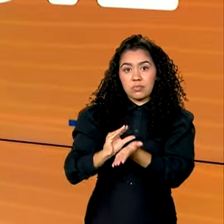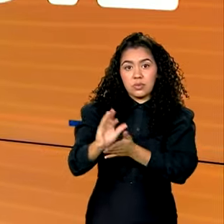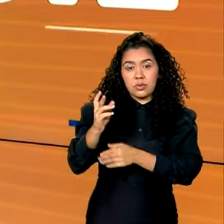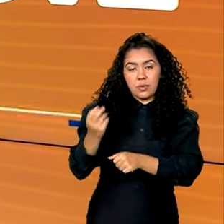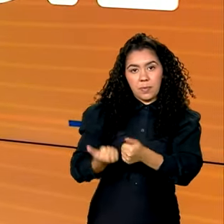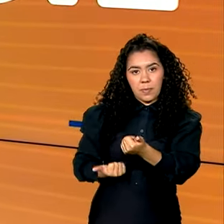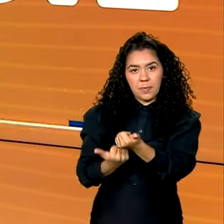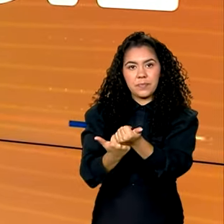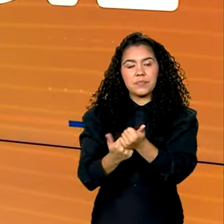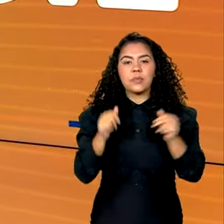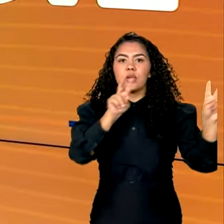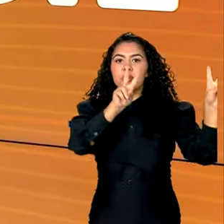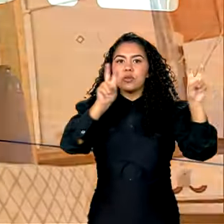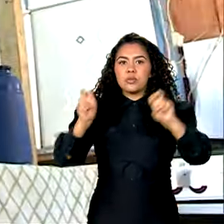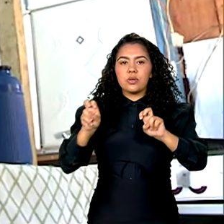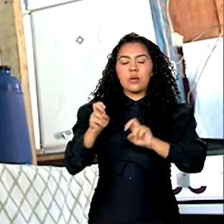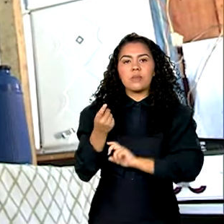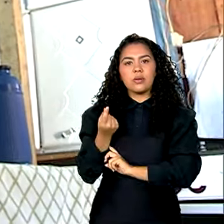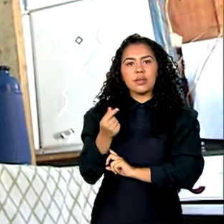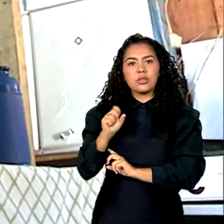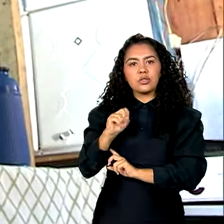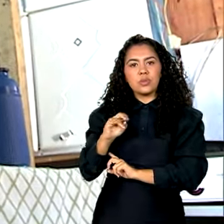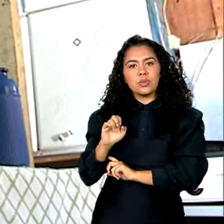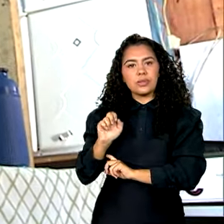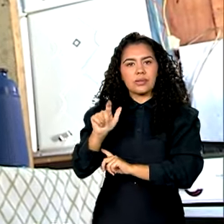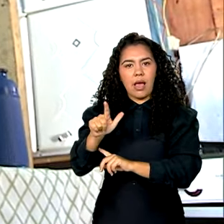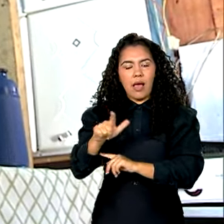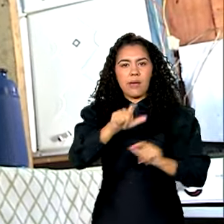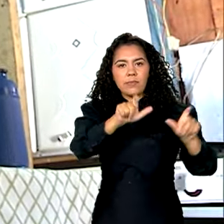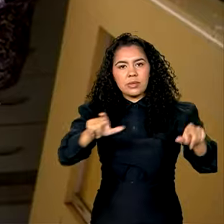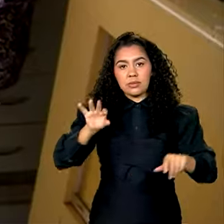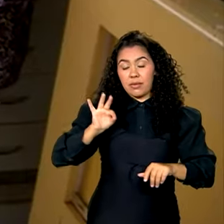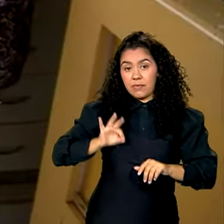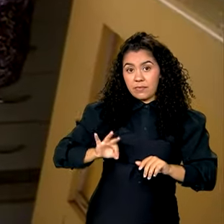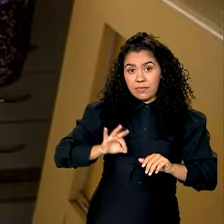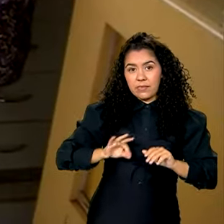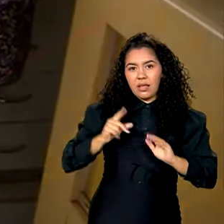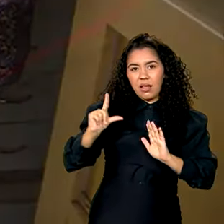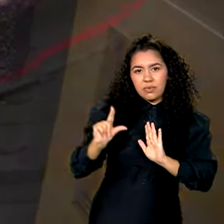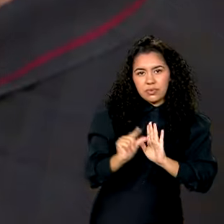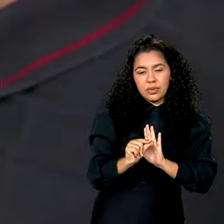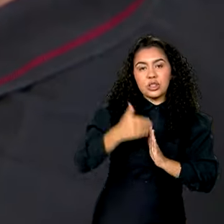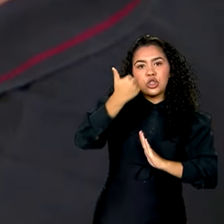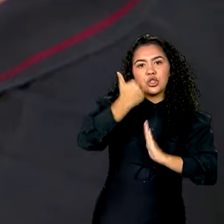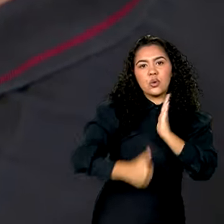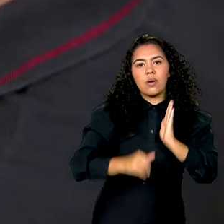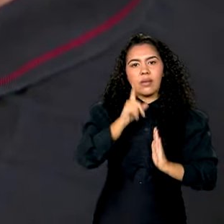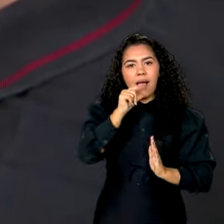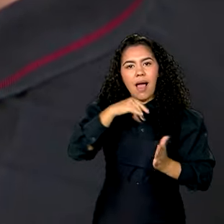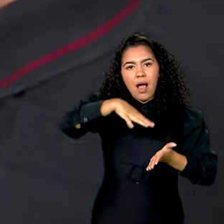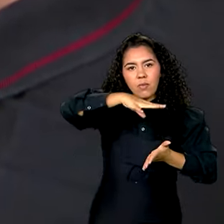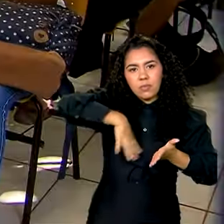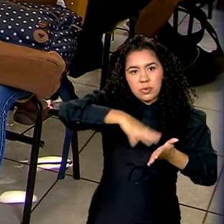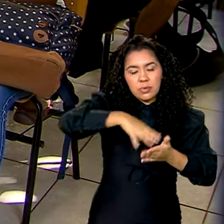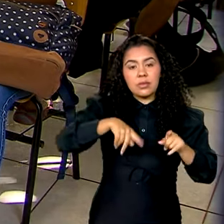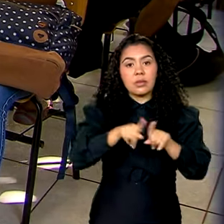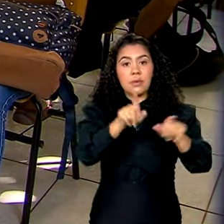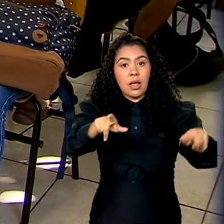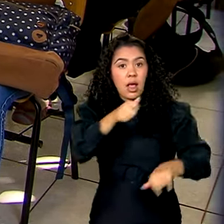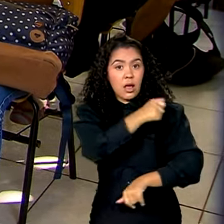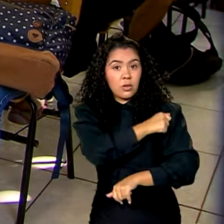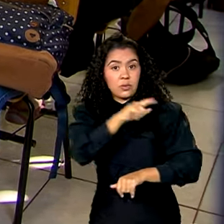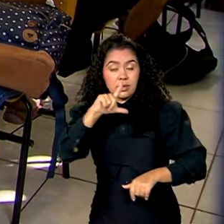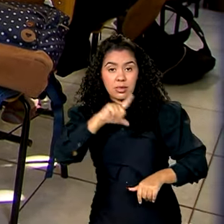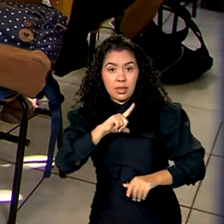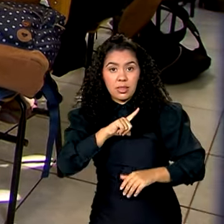Tarifa social, famílias de baixa renda terão desconto na conta de água e estudantes beneficiados pela poupança